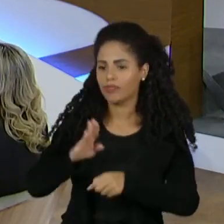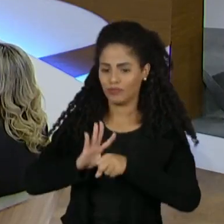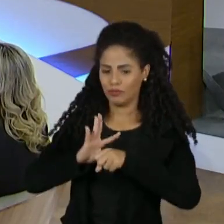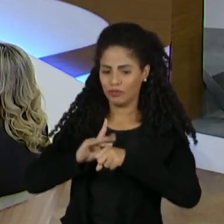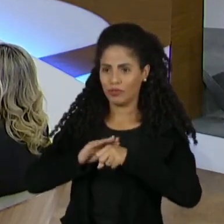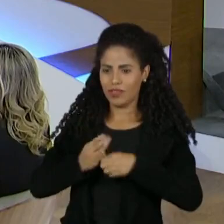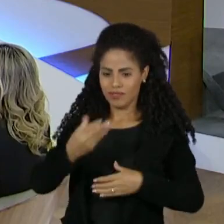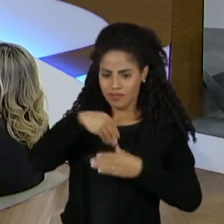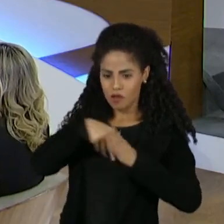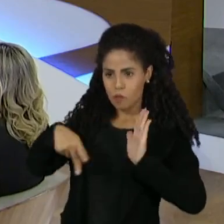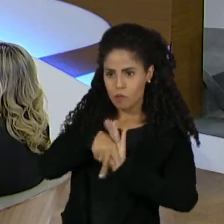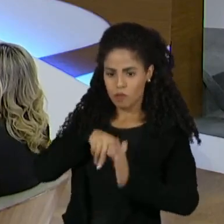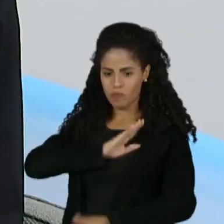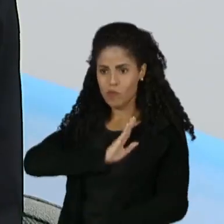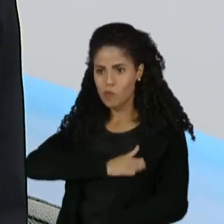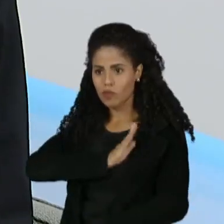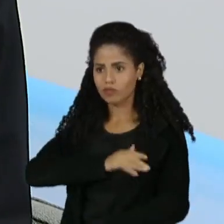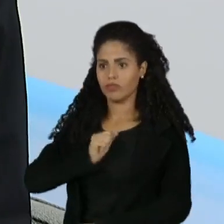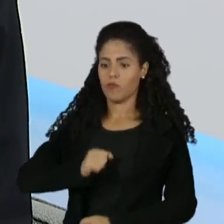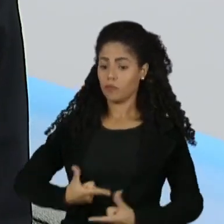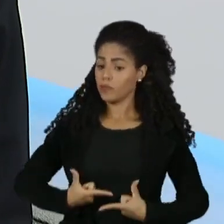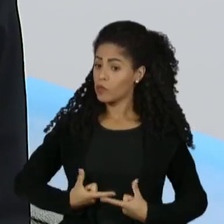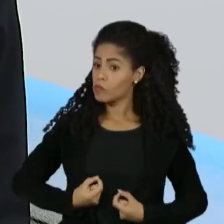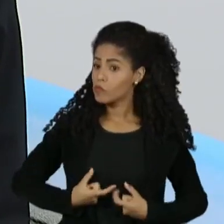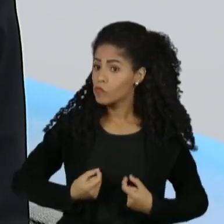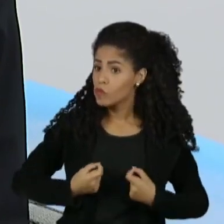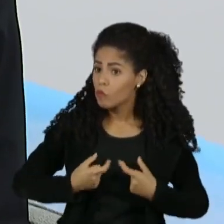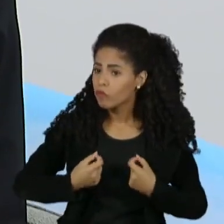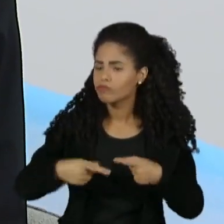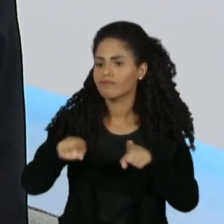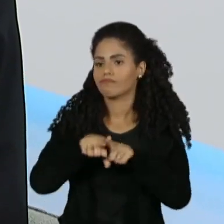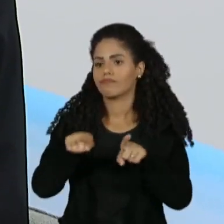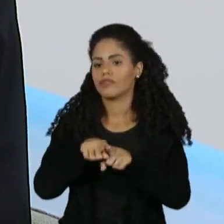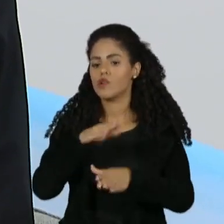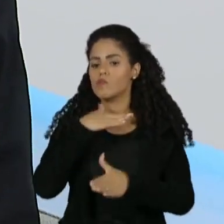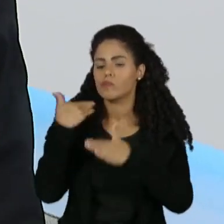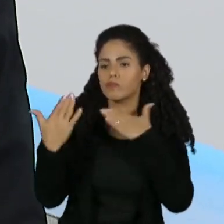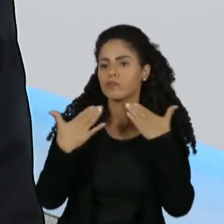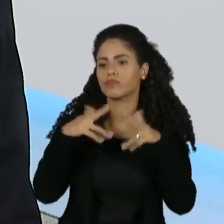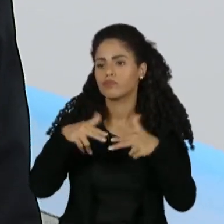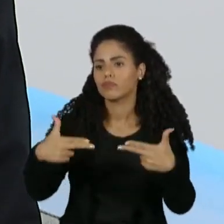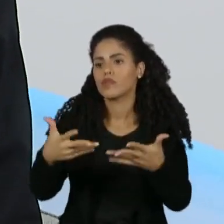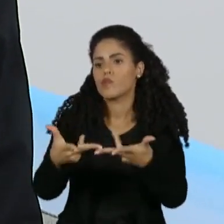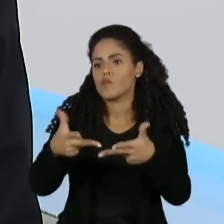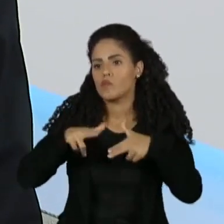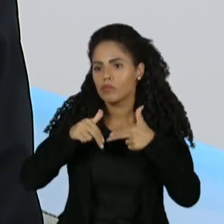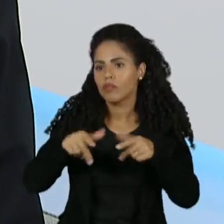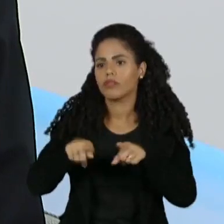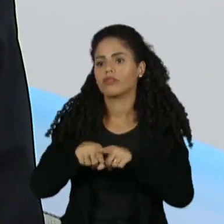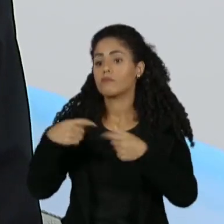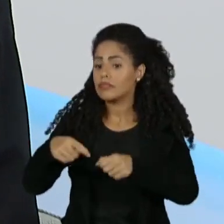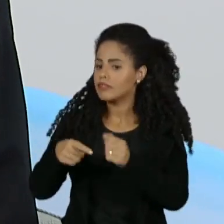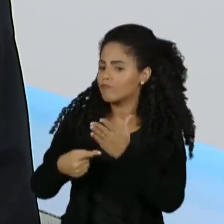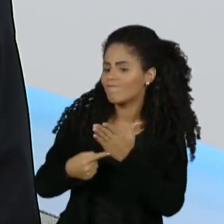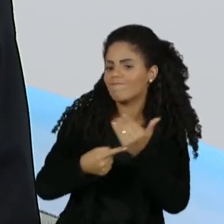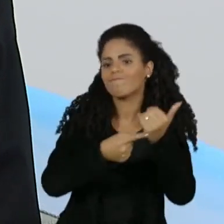cardiovasculares, do câncer, das mortes por doenças que demandam alta tecnologia,